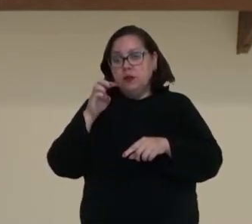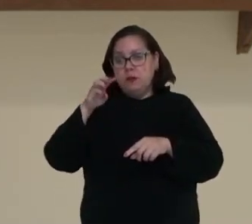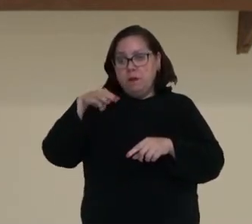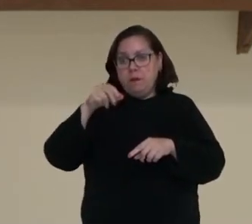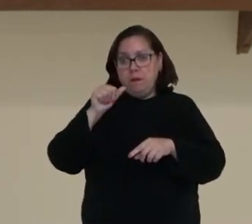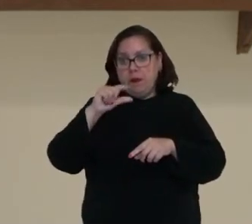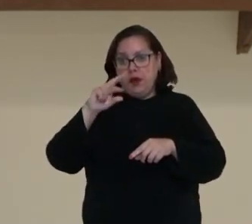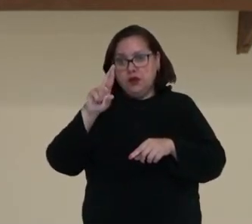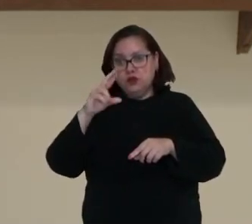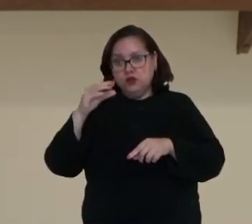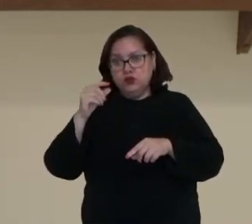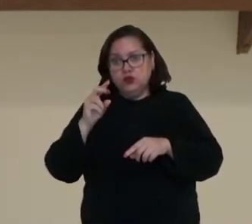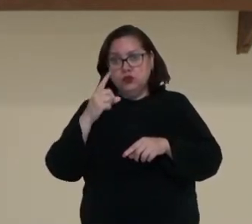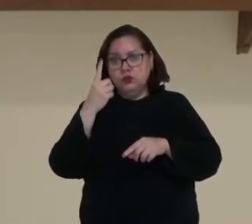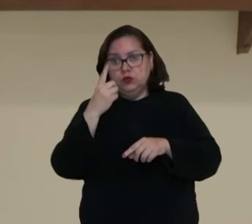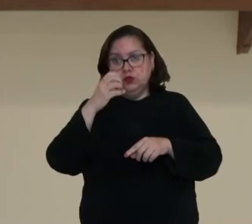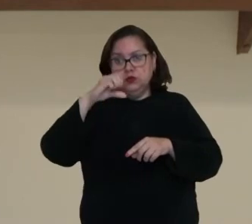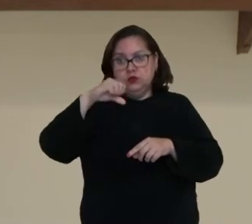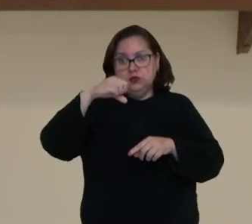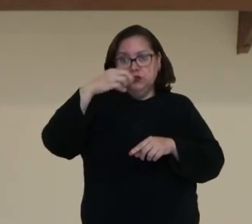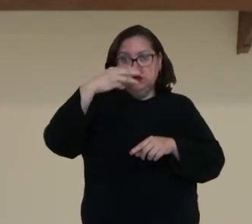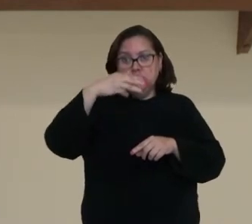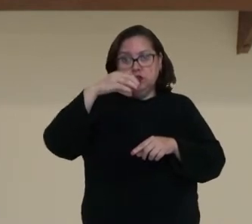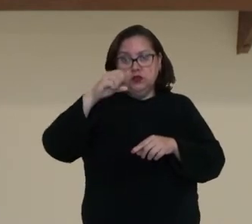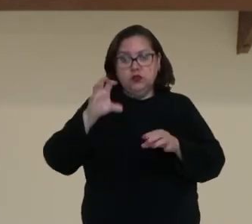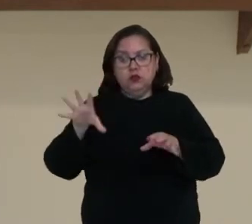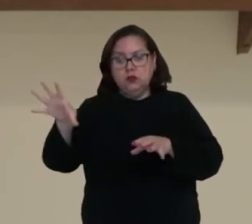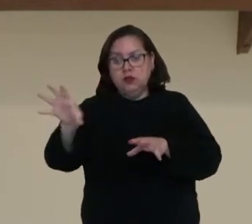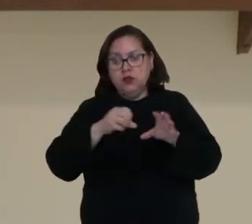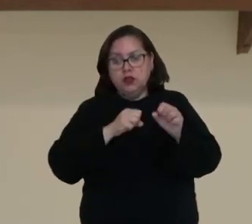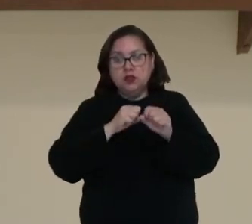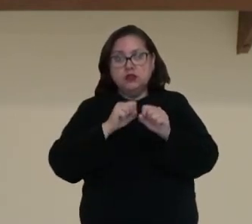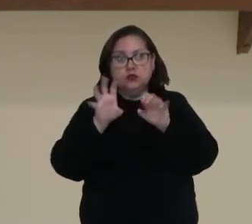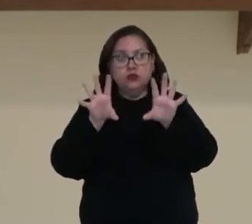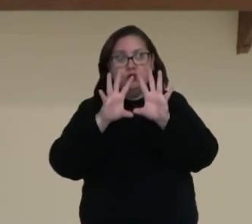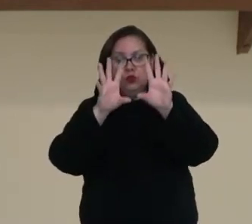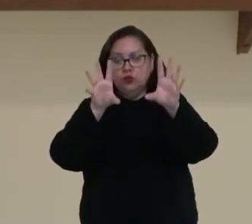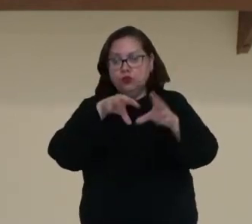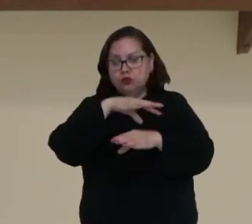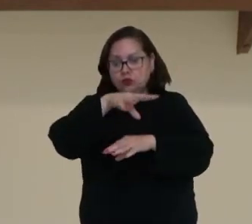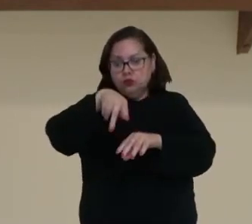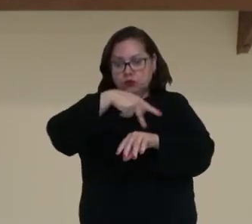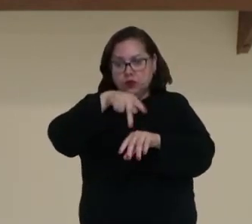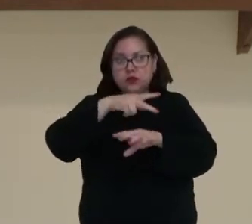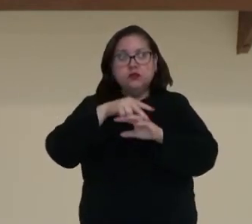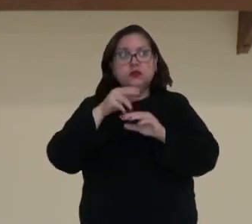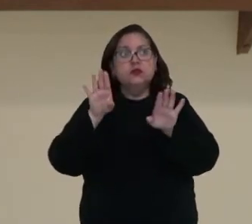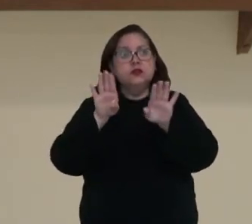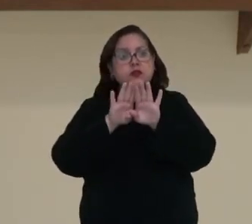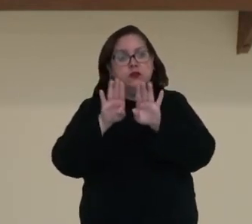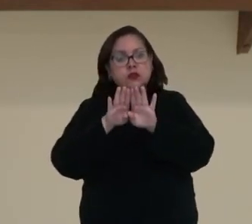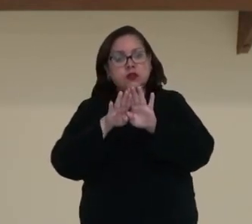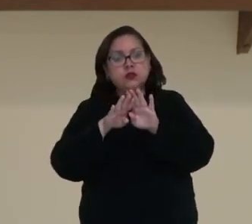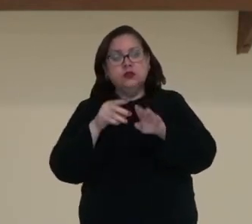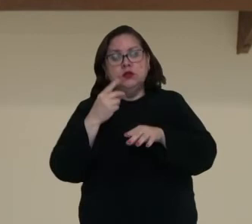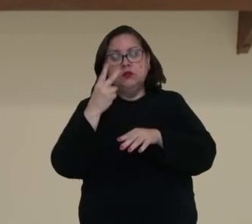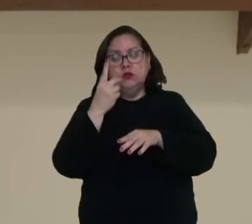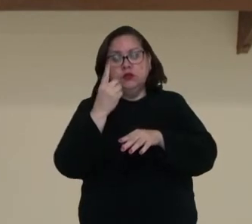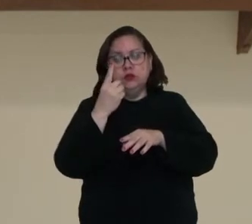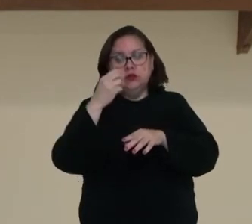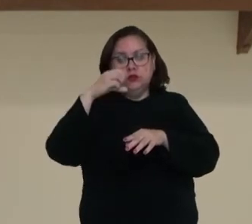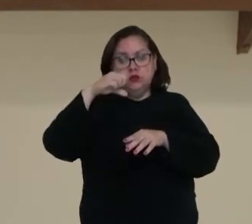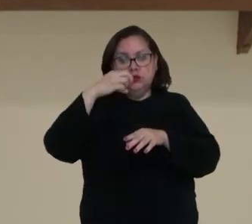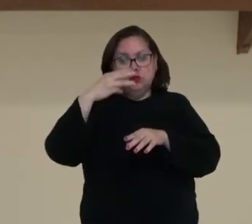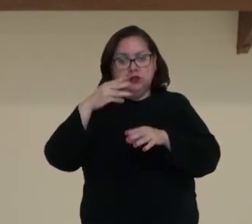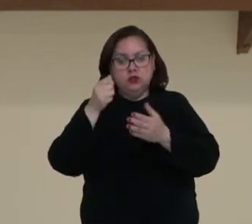1939, ele vai anexar o território todo da Tcheco-Losváquia e, também, ainda no mesmo ano, em 1939, ele